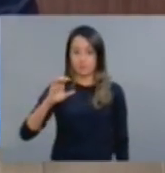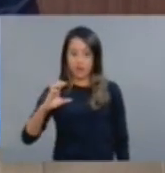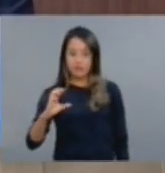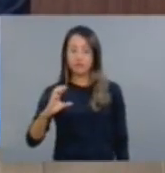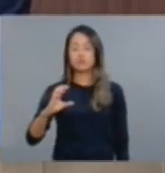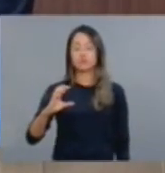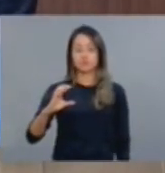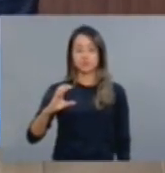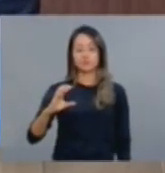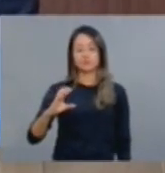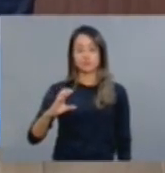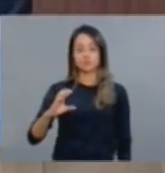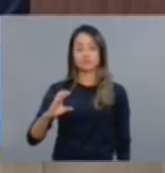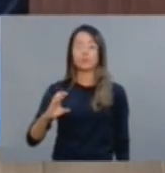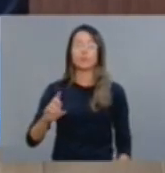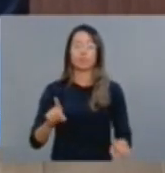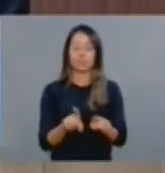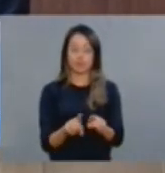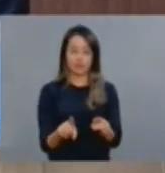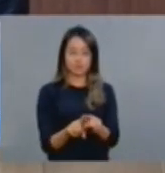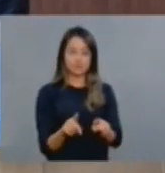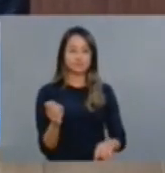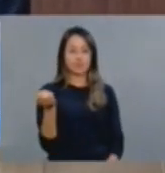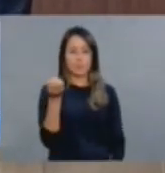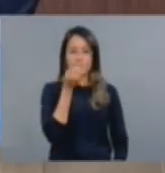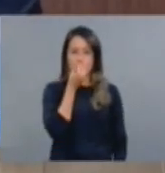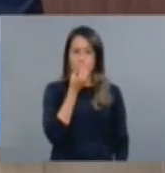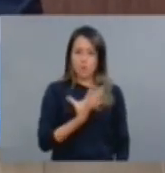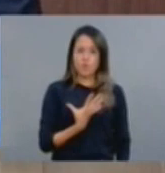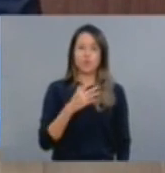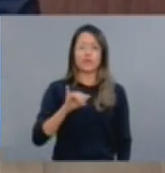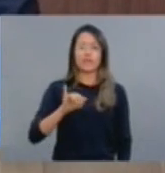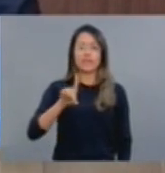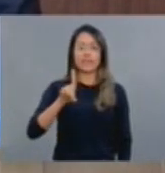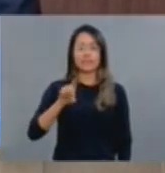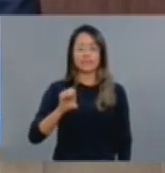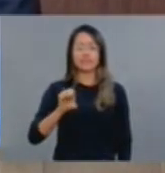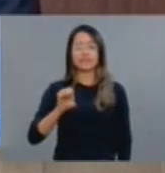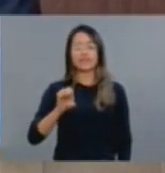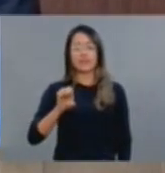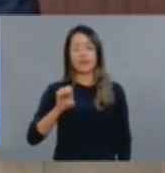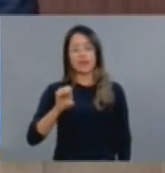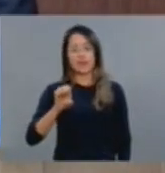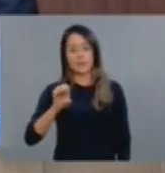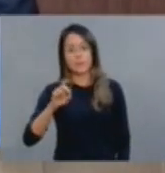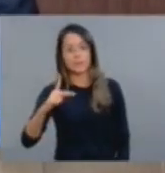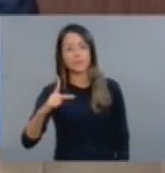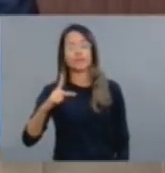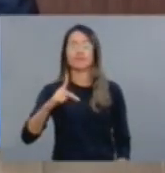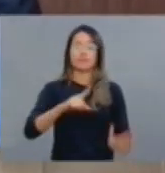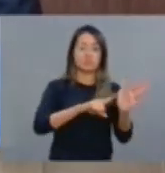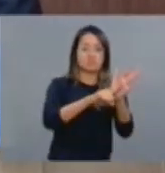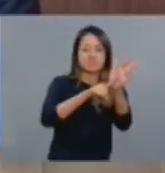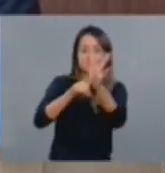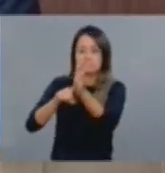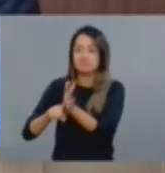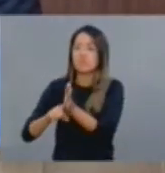tido bons índices, bons resultados no IDEB. Esse governo,